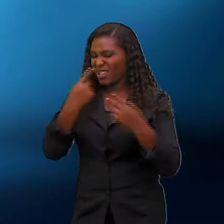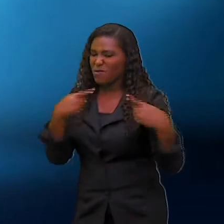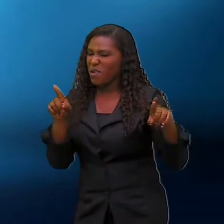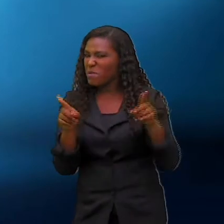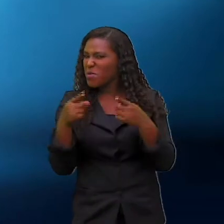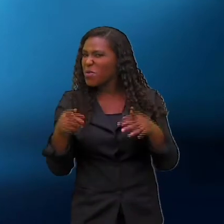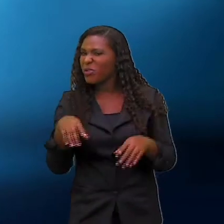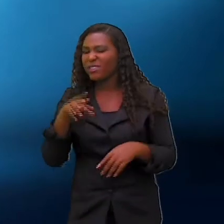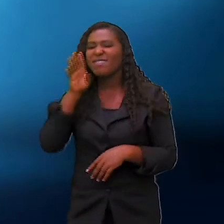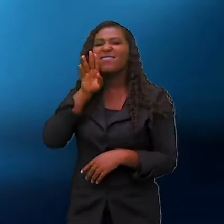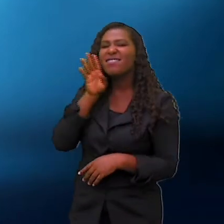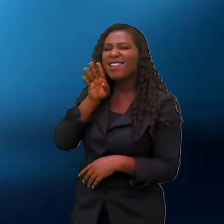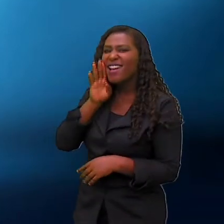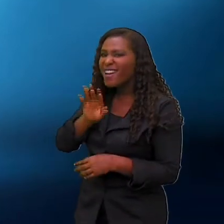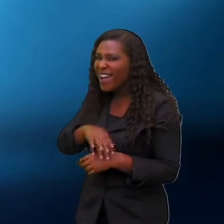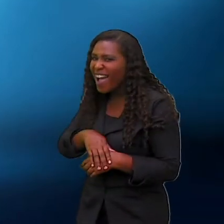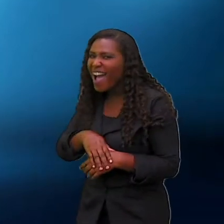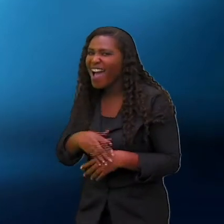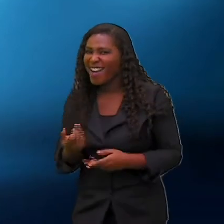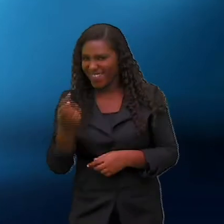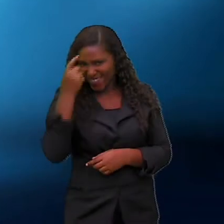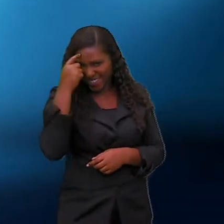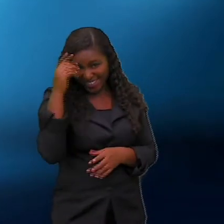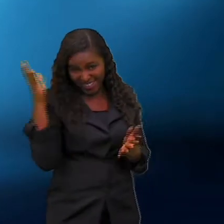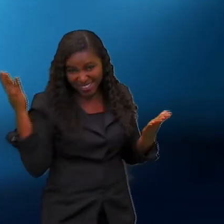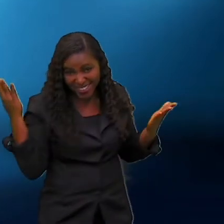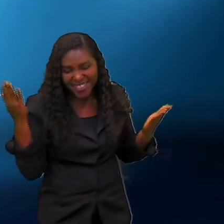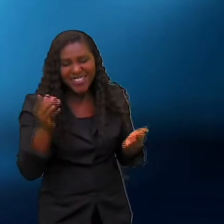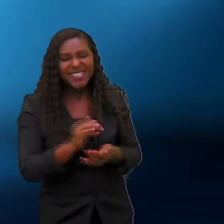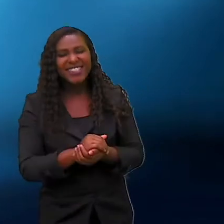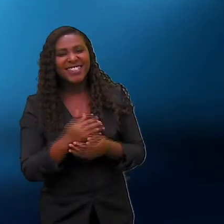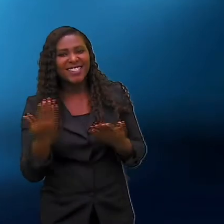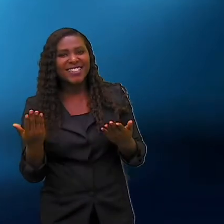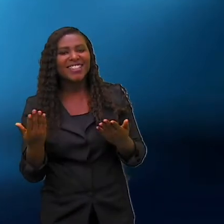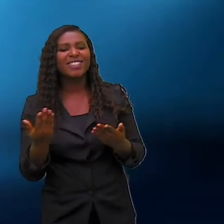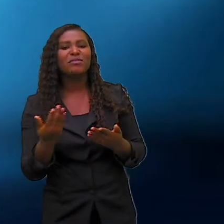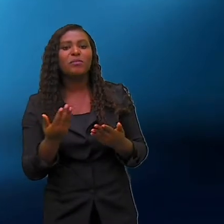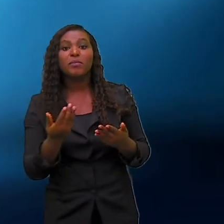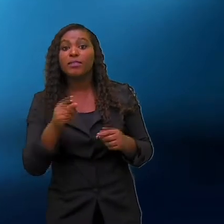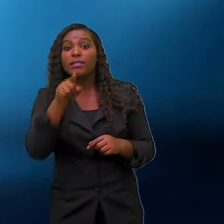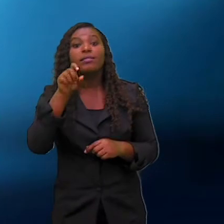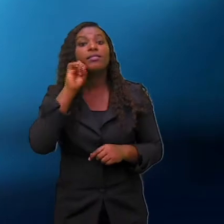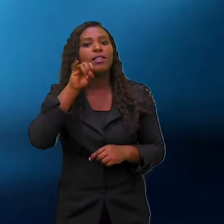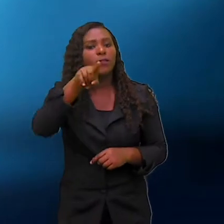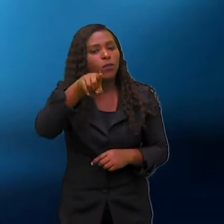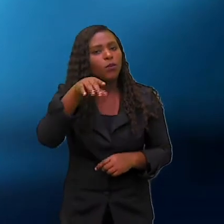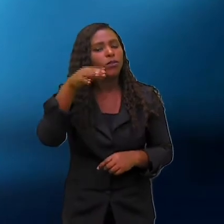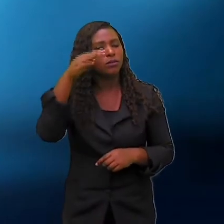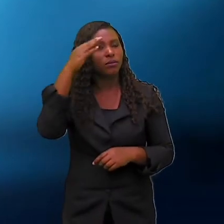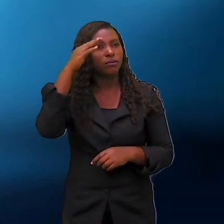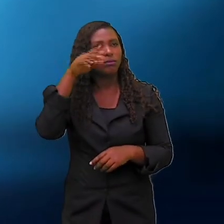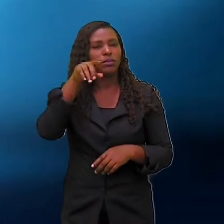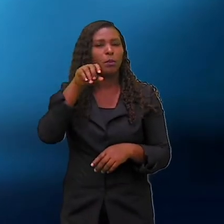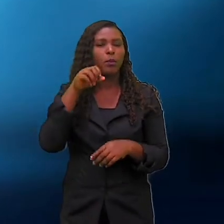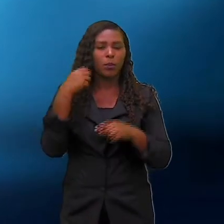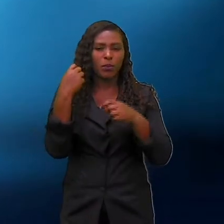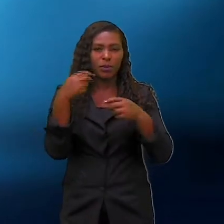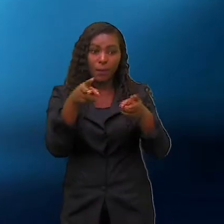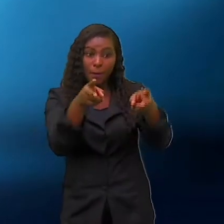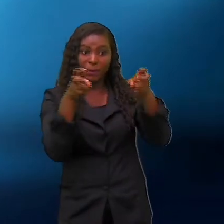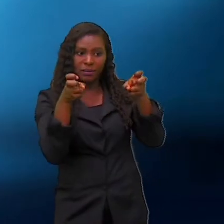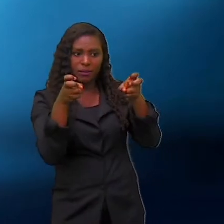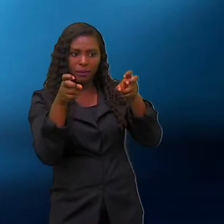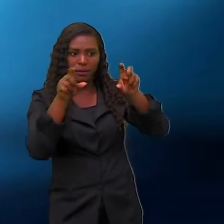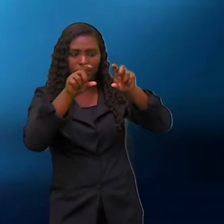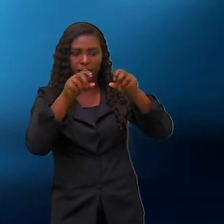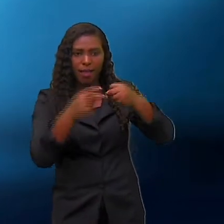Dicas da Prof. Patti, já pensou, gente? Ia ser legal. Se você quer saber, pessoal, se é reflexivo ou não, tenta jogar